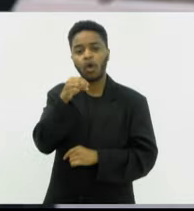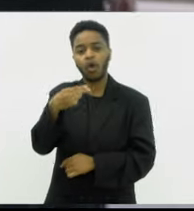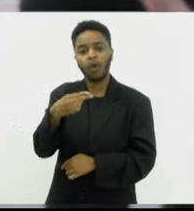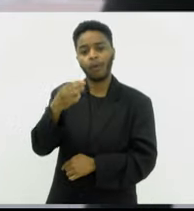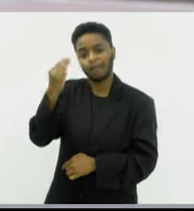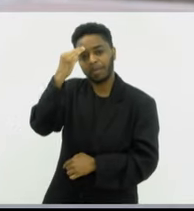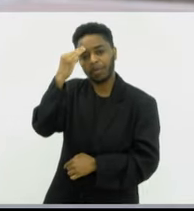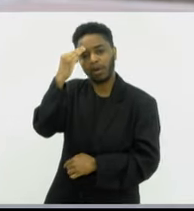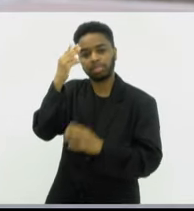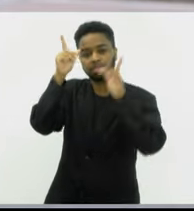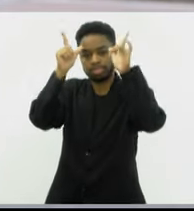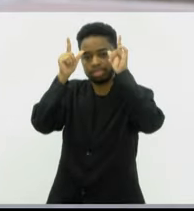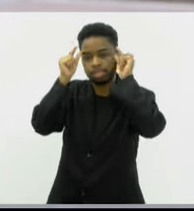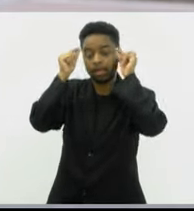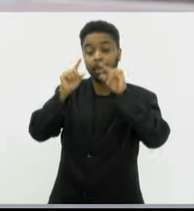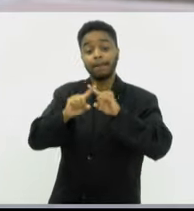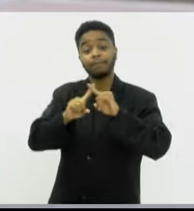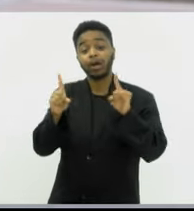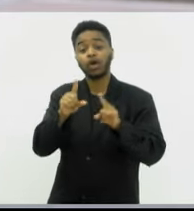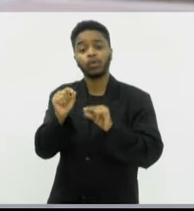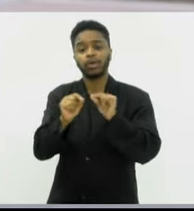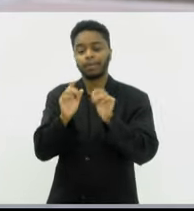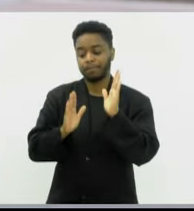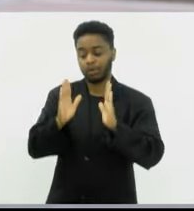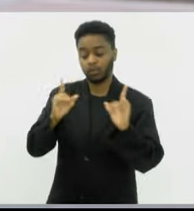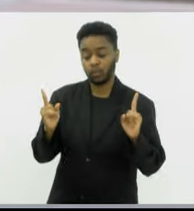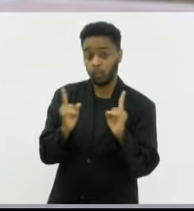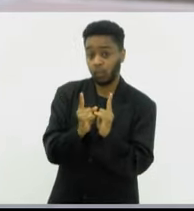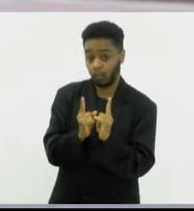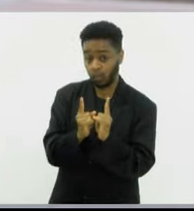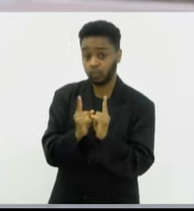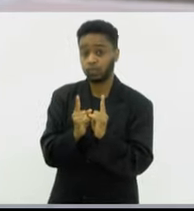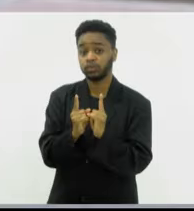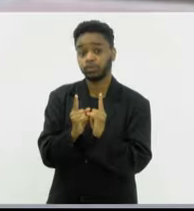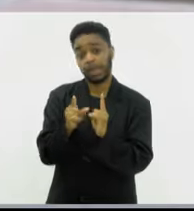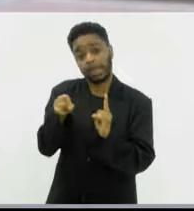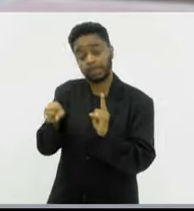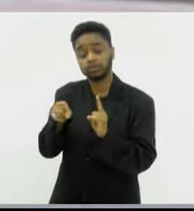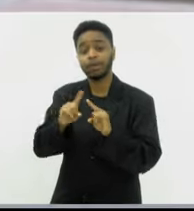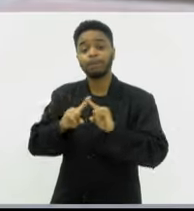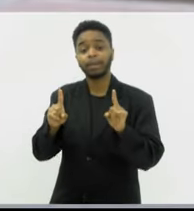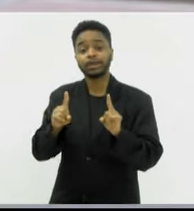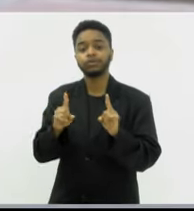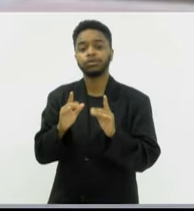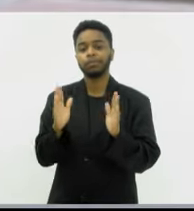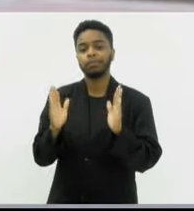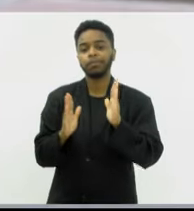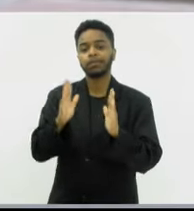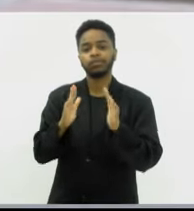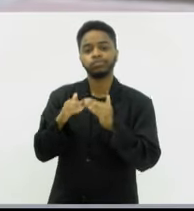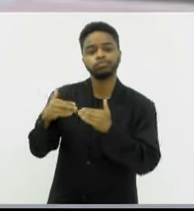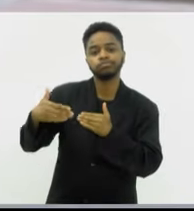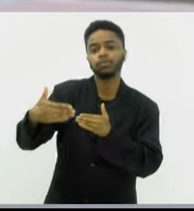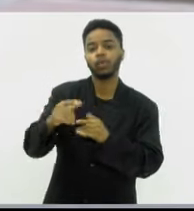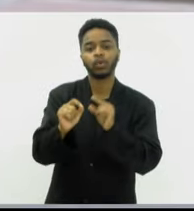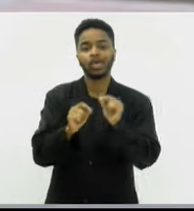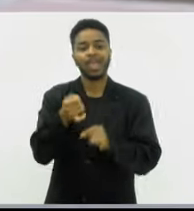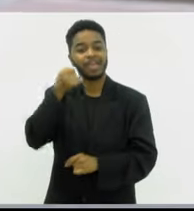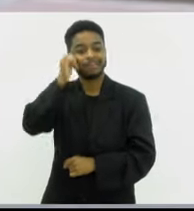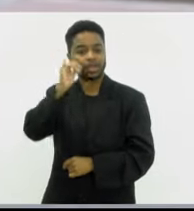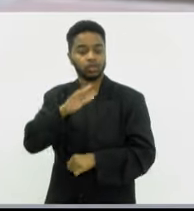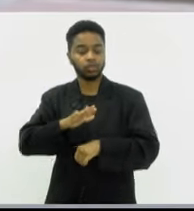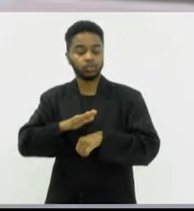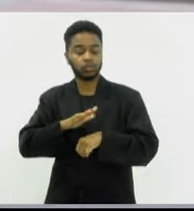Então, a finalidade é, a curto prazo esse, e a longo prazo, evitar doenças cardiovasculares, melhorar